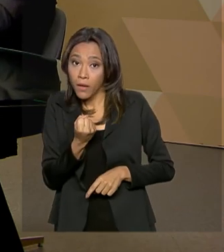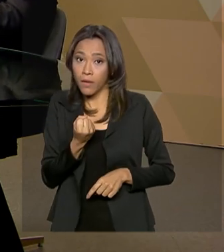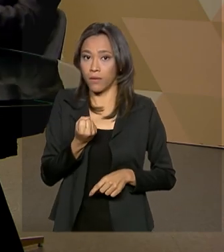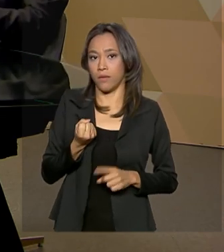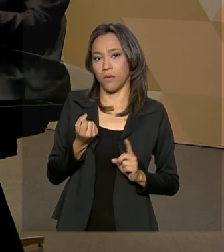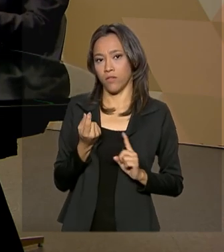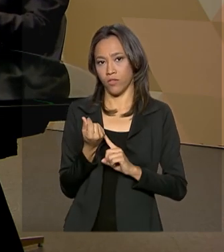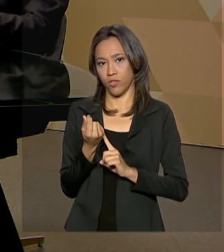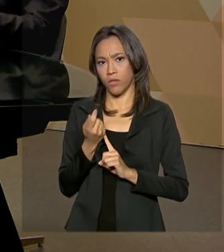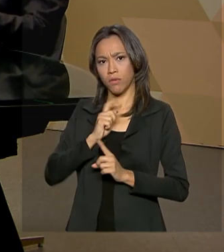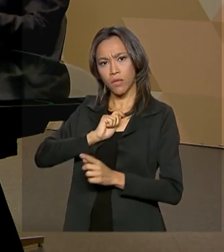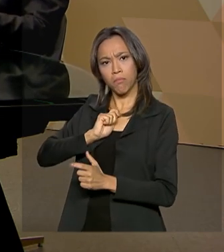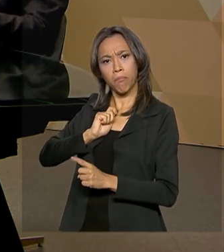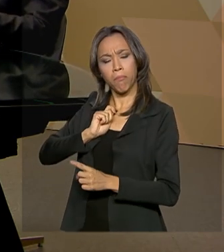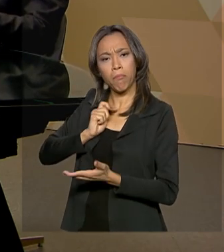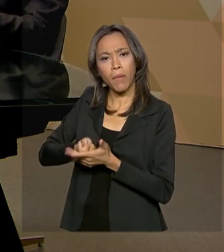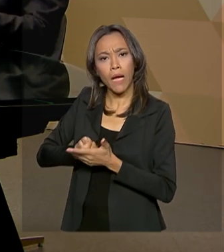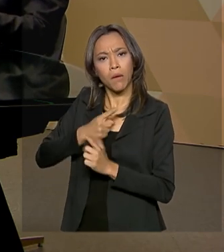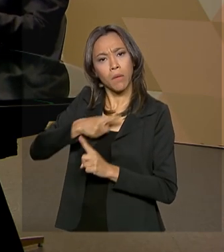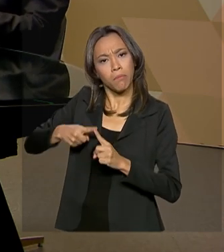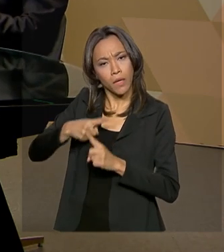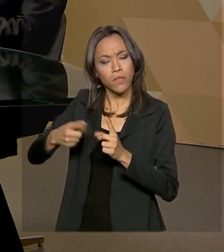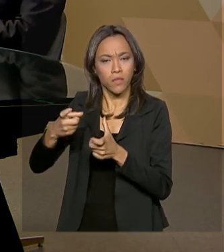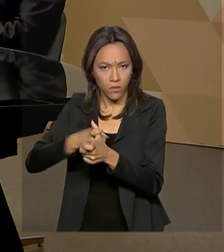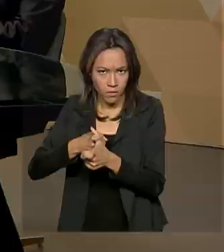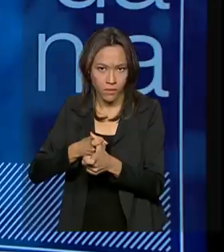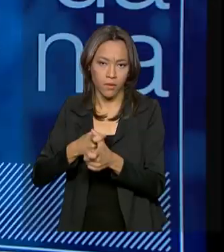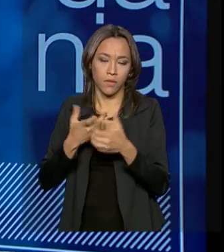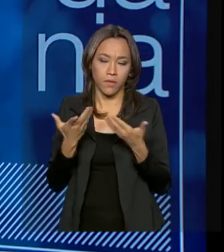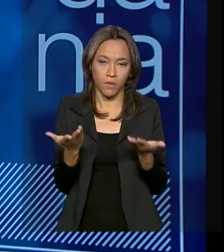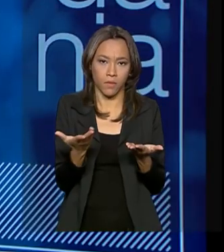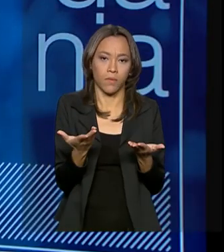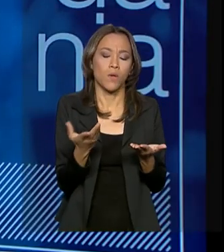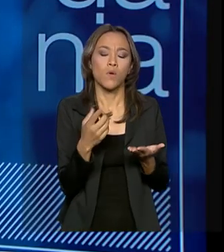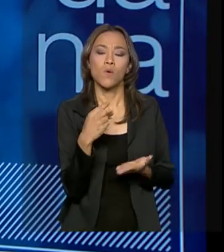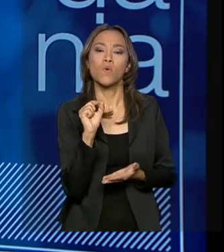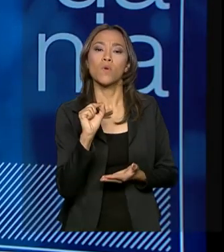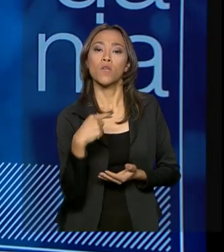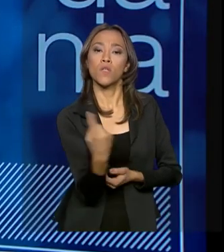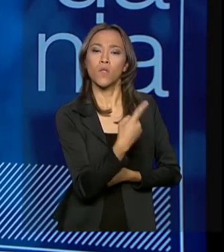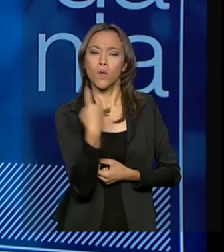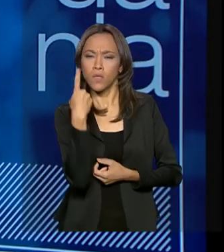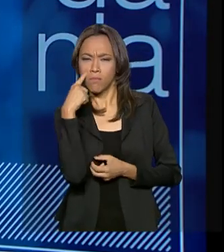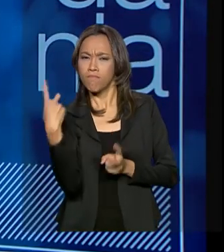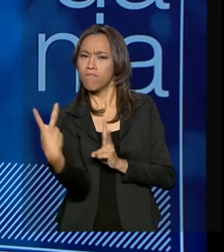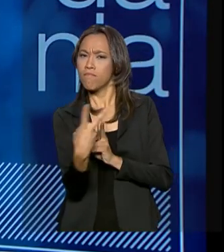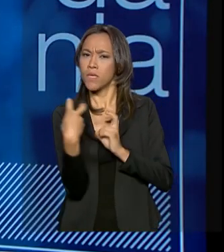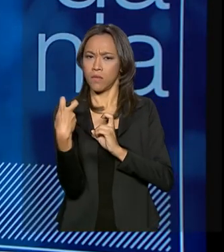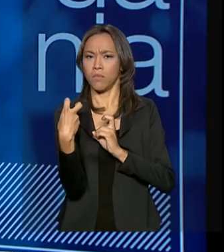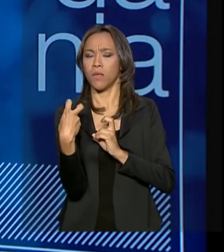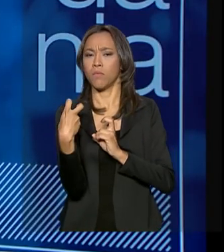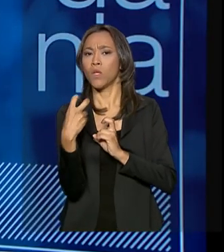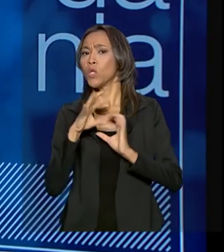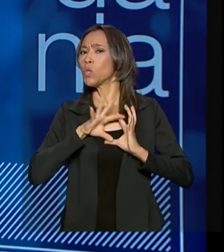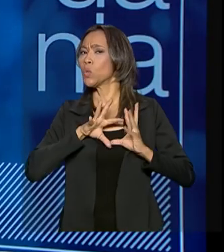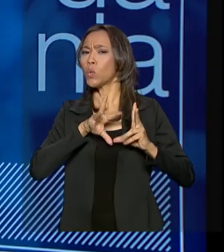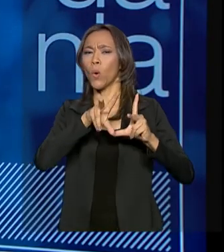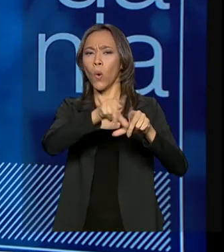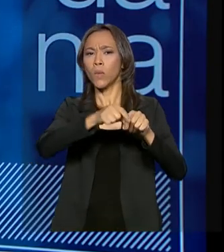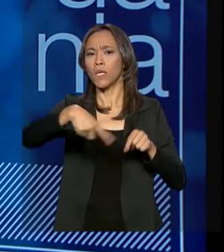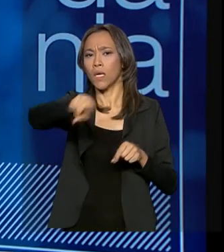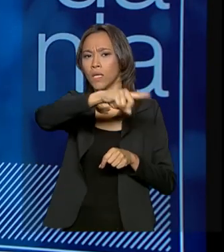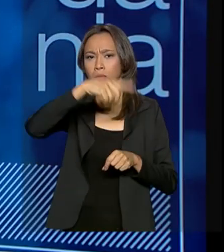e paga uma parte ou totalidade da sua dívida. Então, o que nós temos visto é, todas as pessoas que